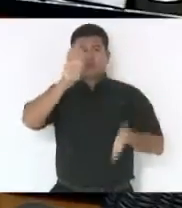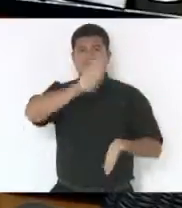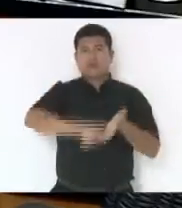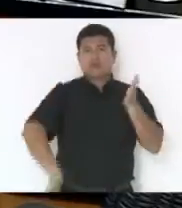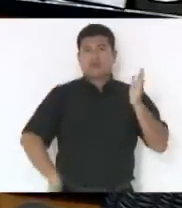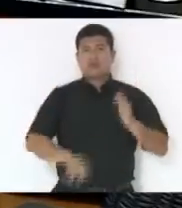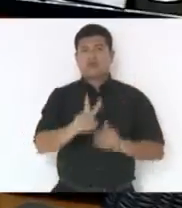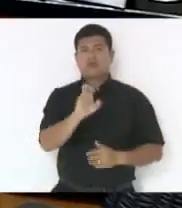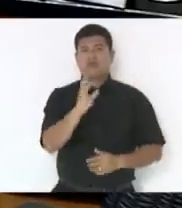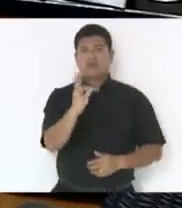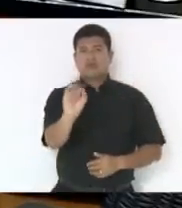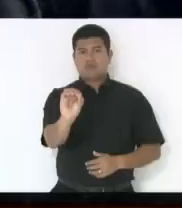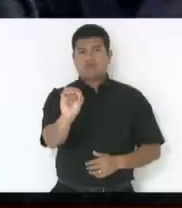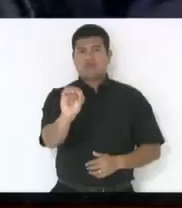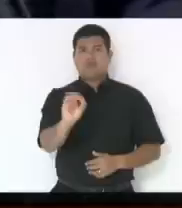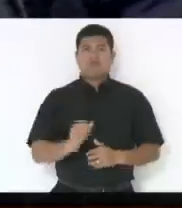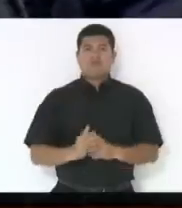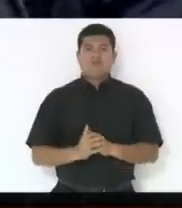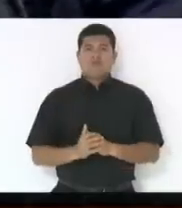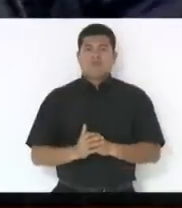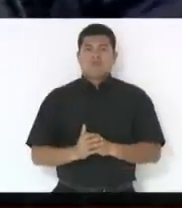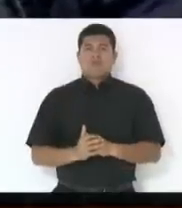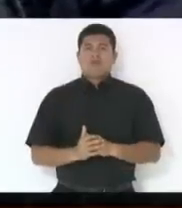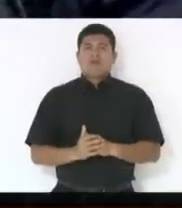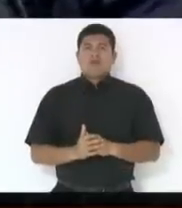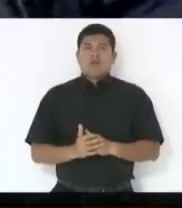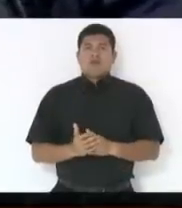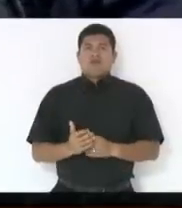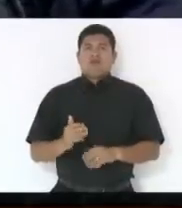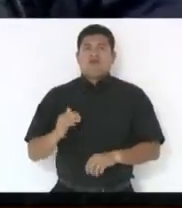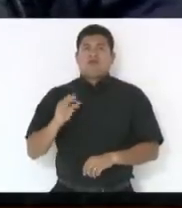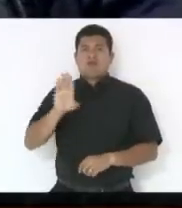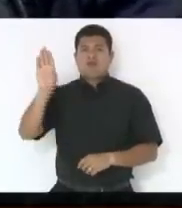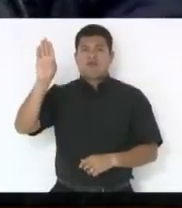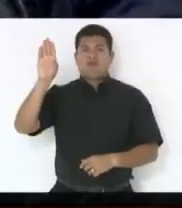do veto. Com a palavra o deputado